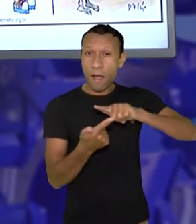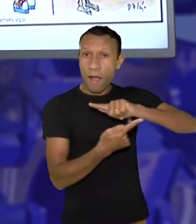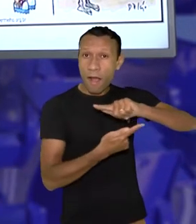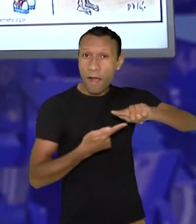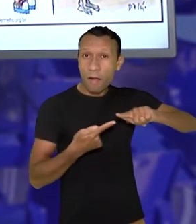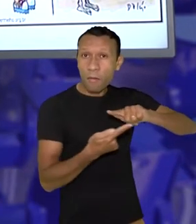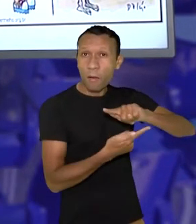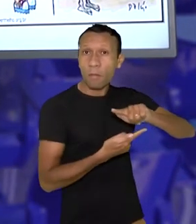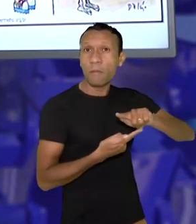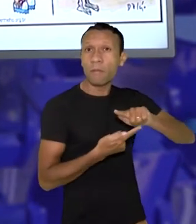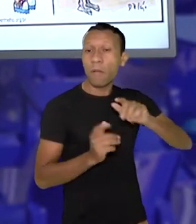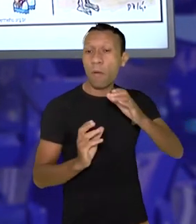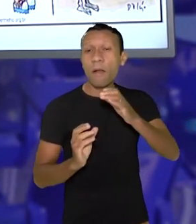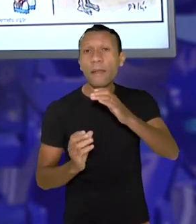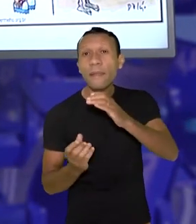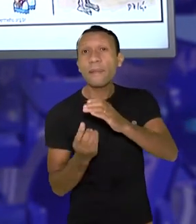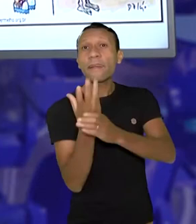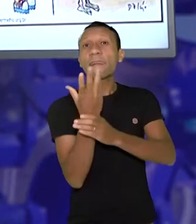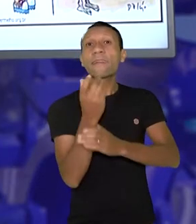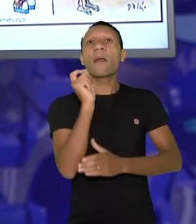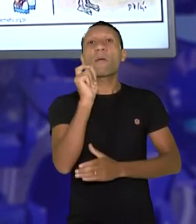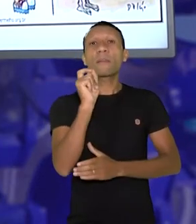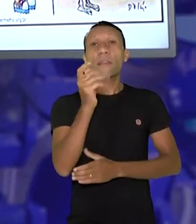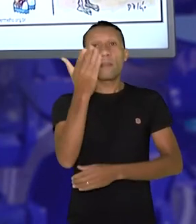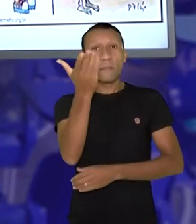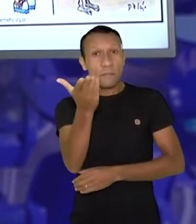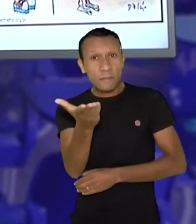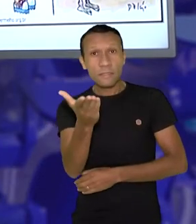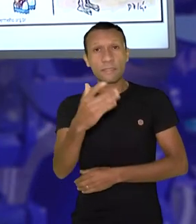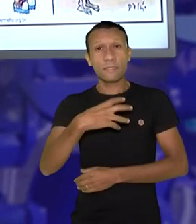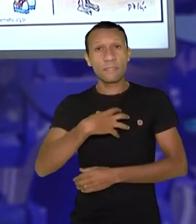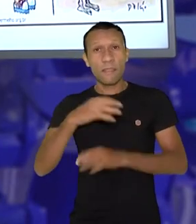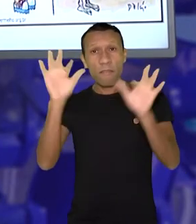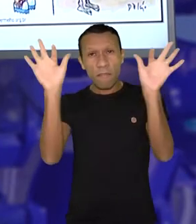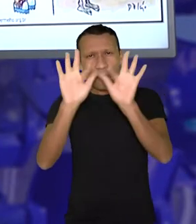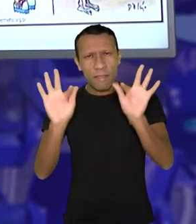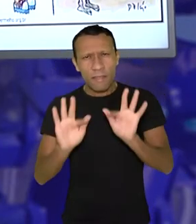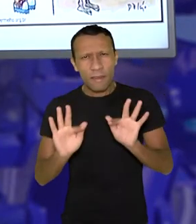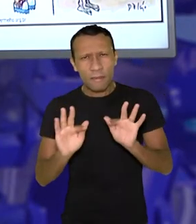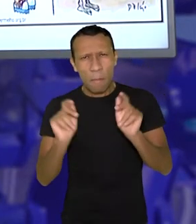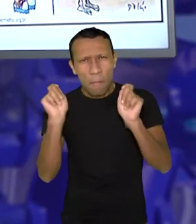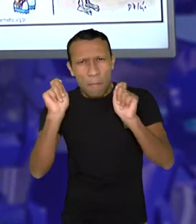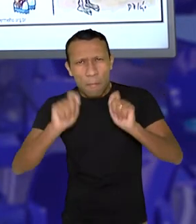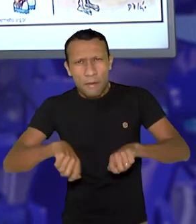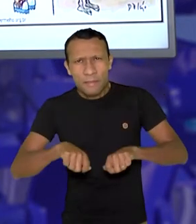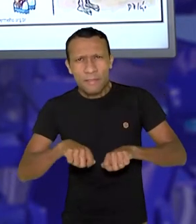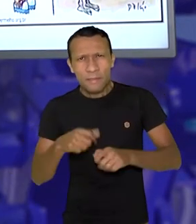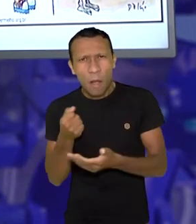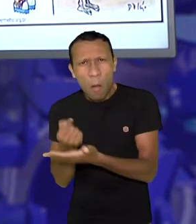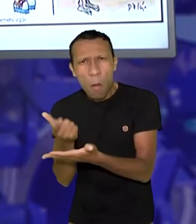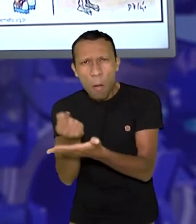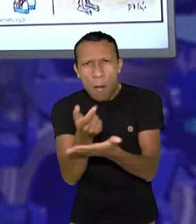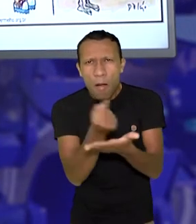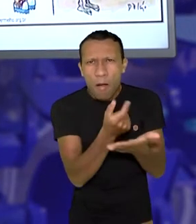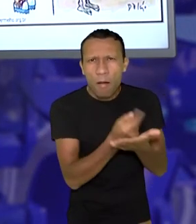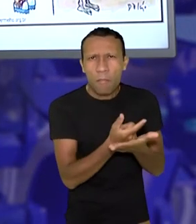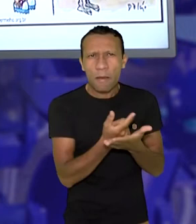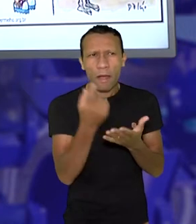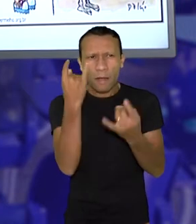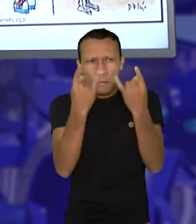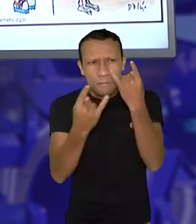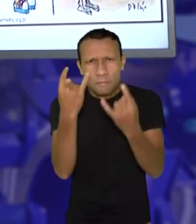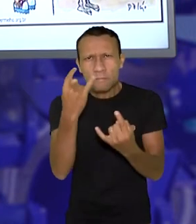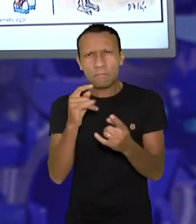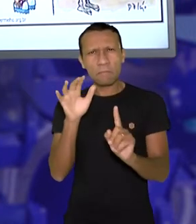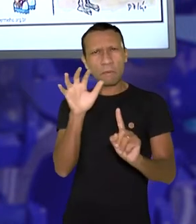cria, que é a ideia de que, para você ser feliz, você precisa consumir, né? E veja